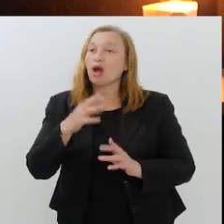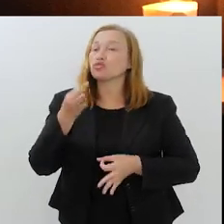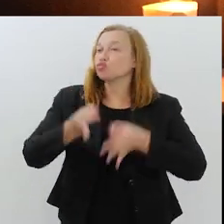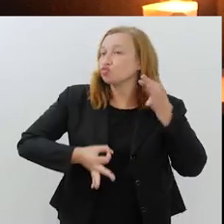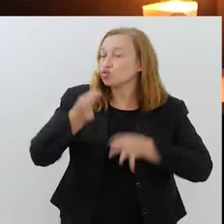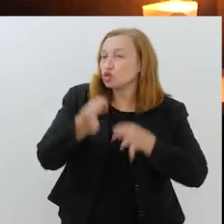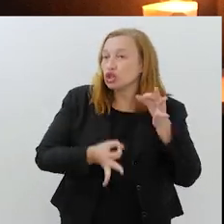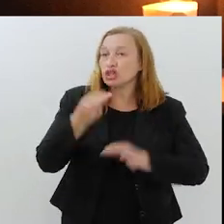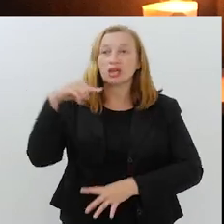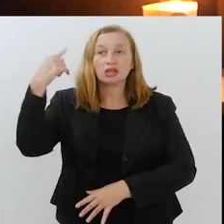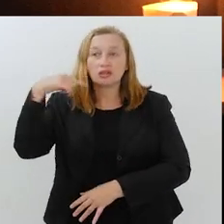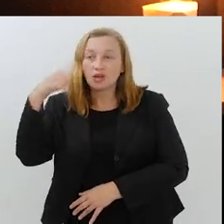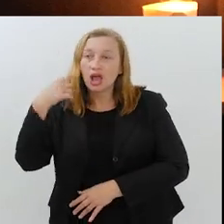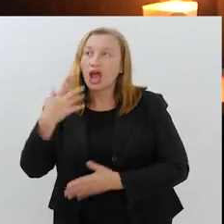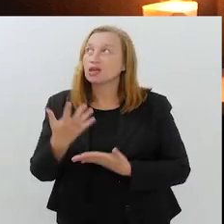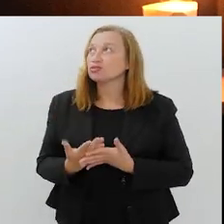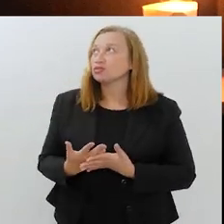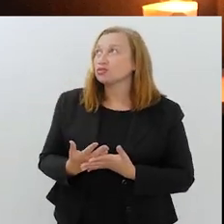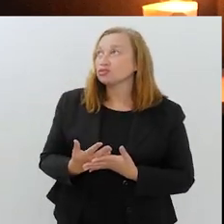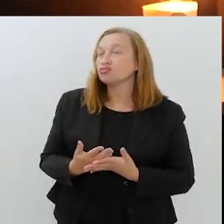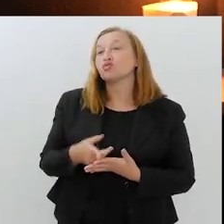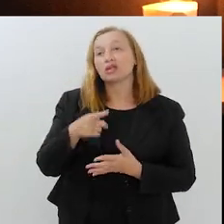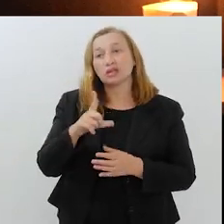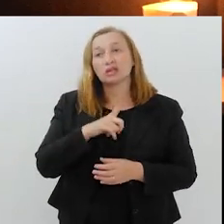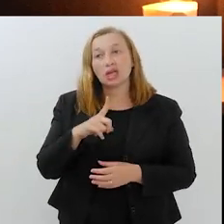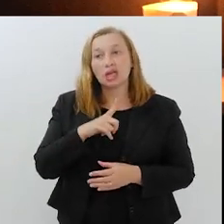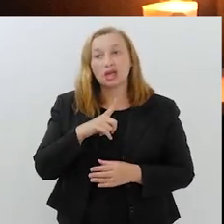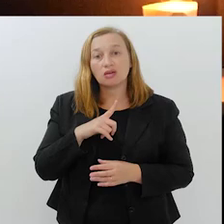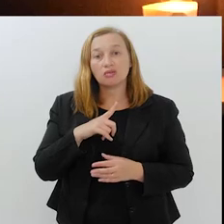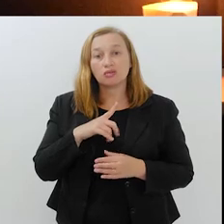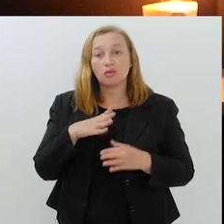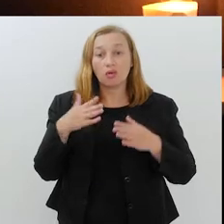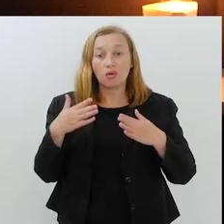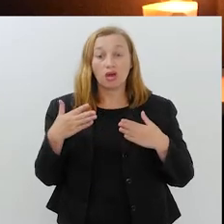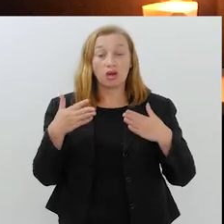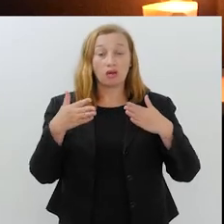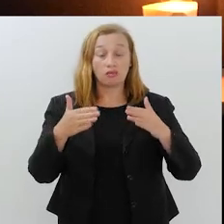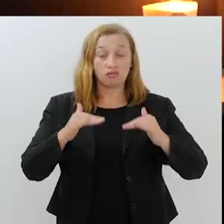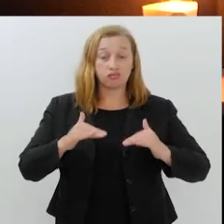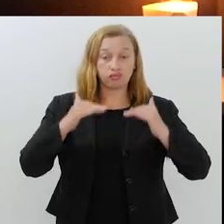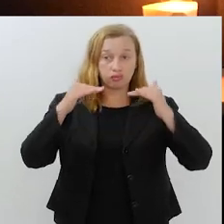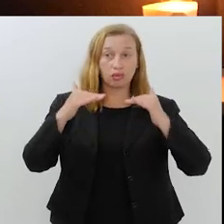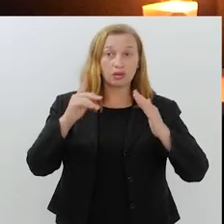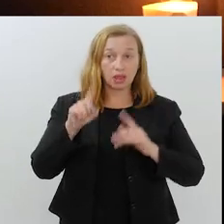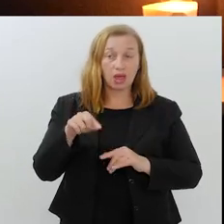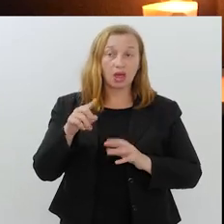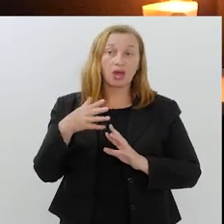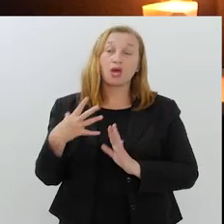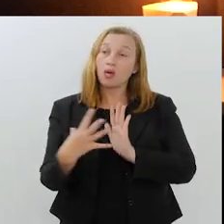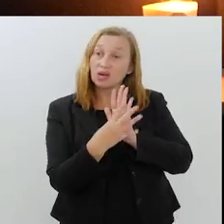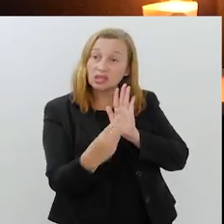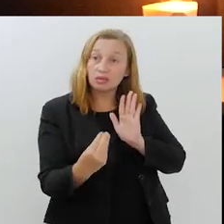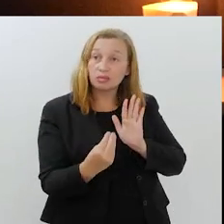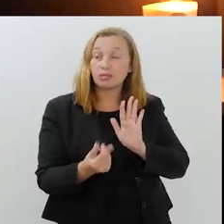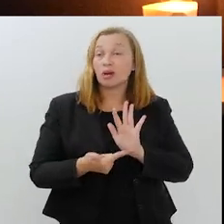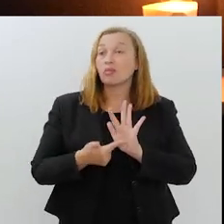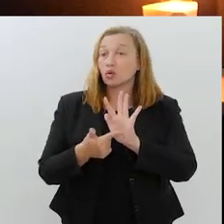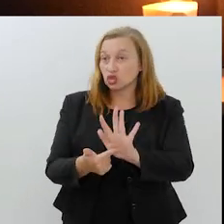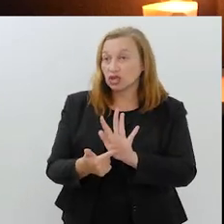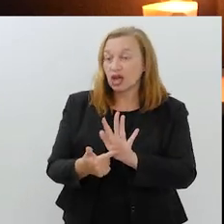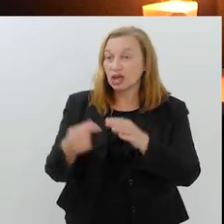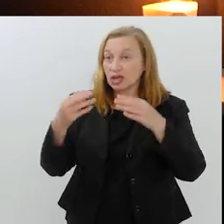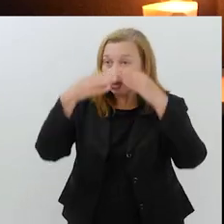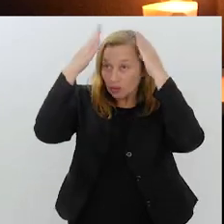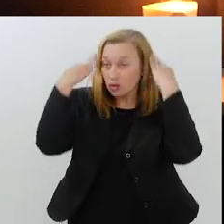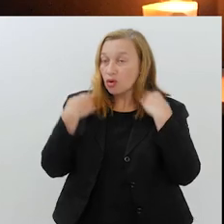como uma jurista, advogadas, cargos onde você tem um status elevado, isso serve de exemplo para